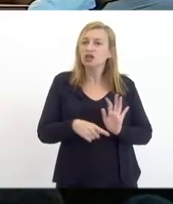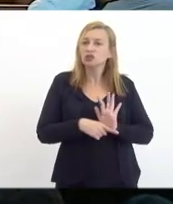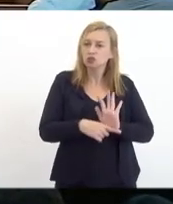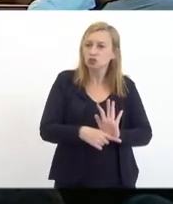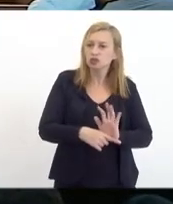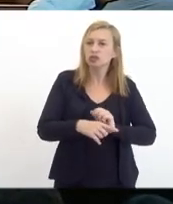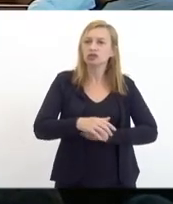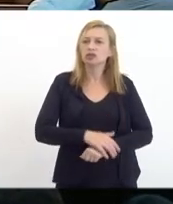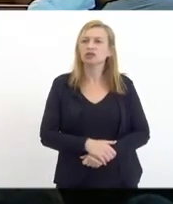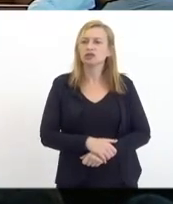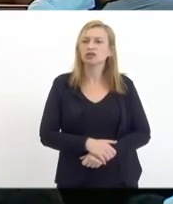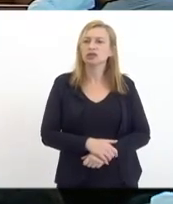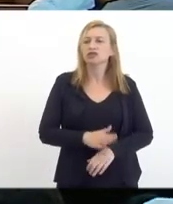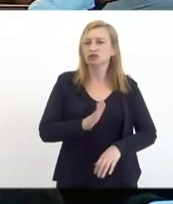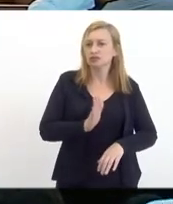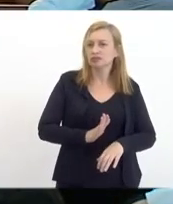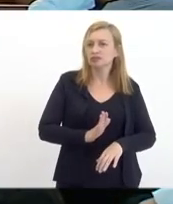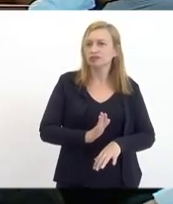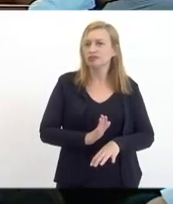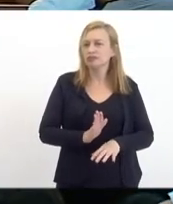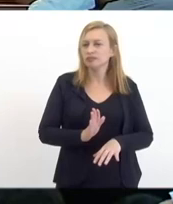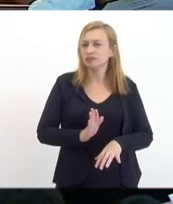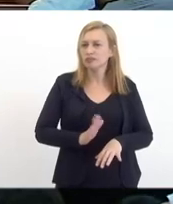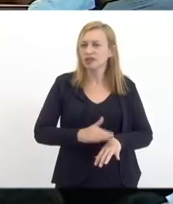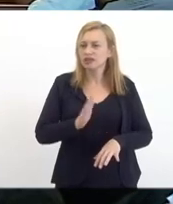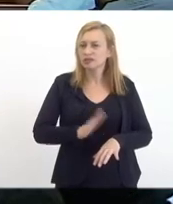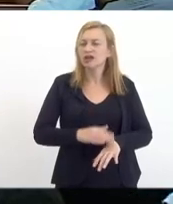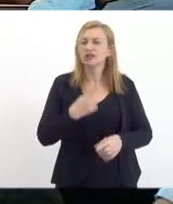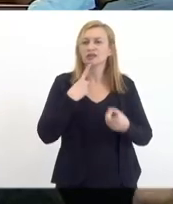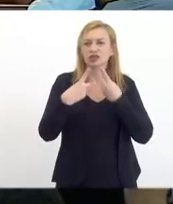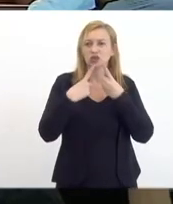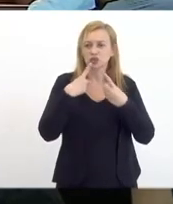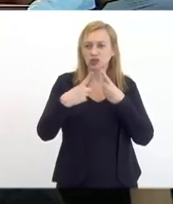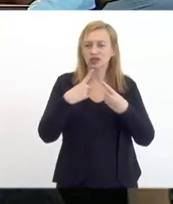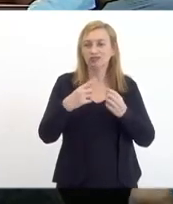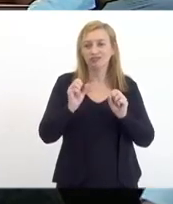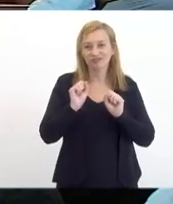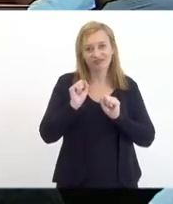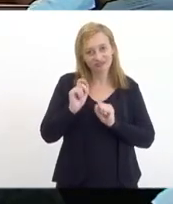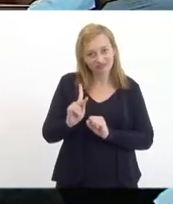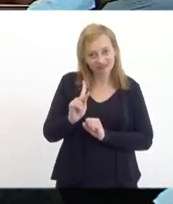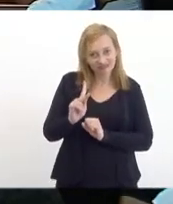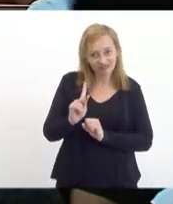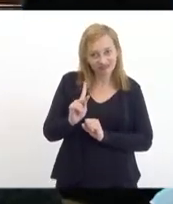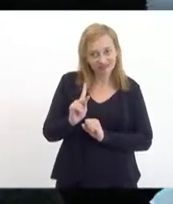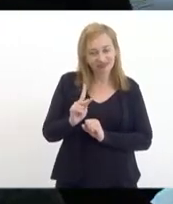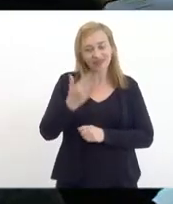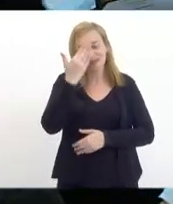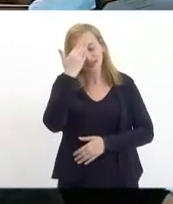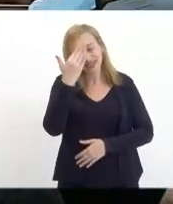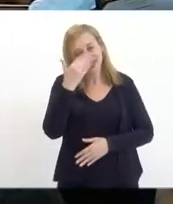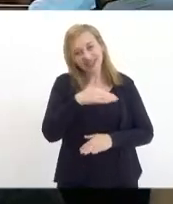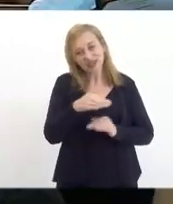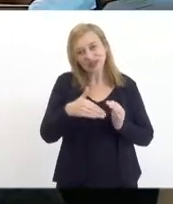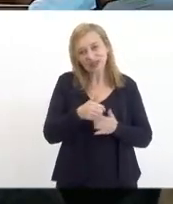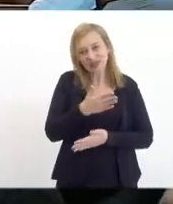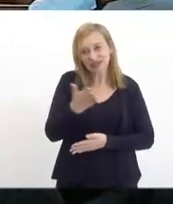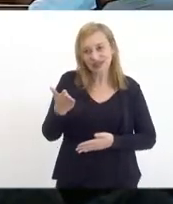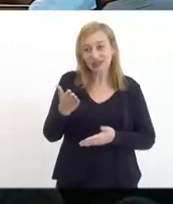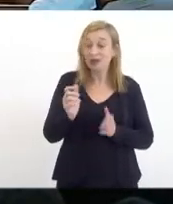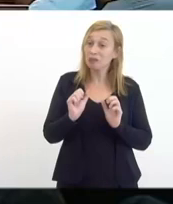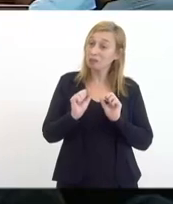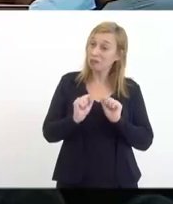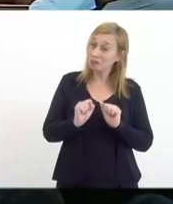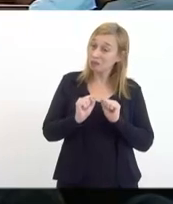né o máximo possível para esse debate tá bom muito obrigada a todos agora eu posso